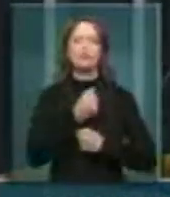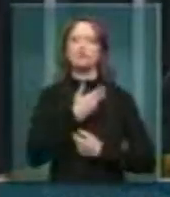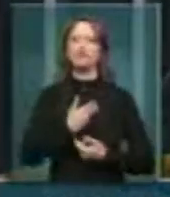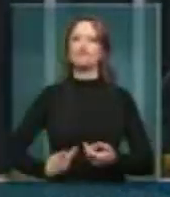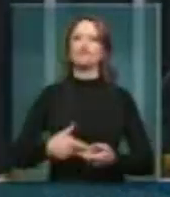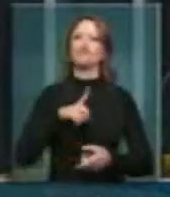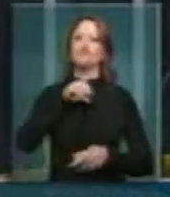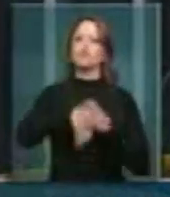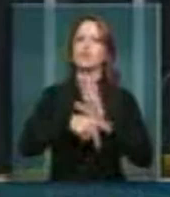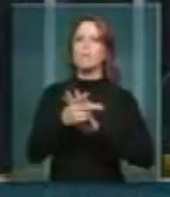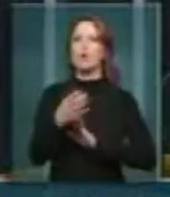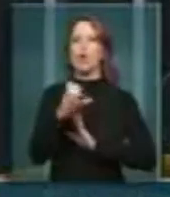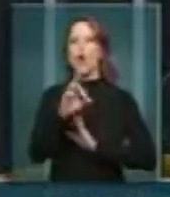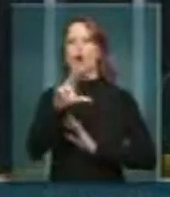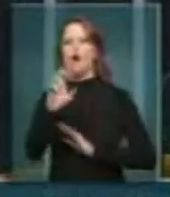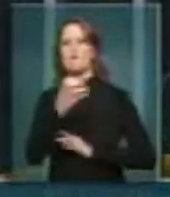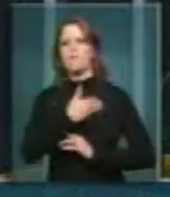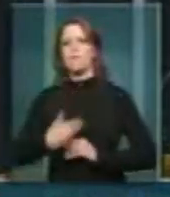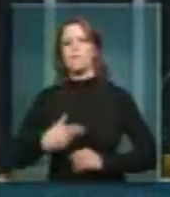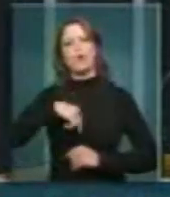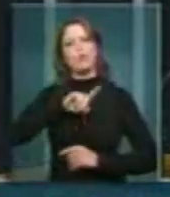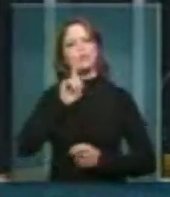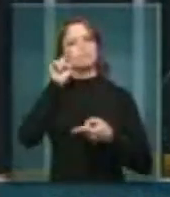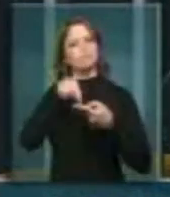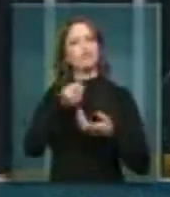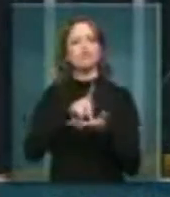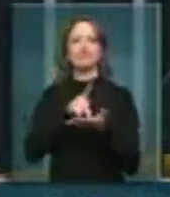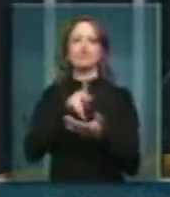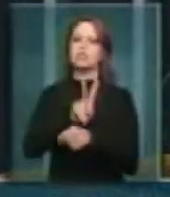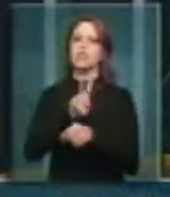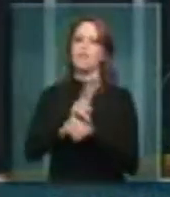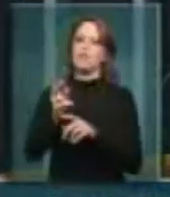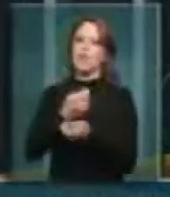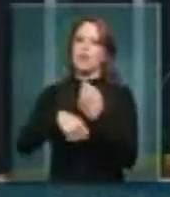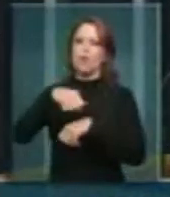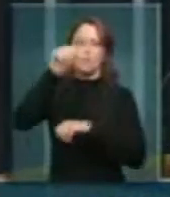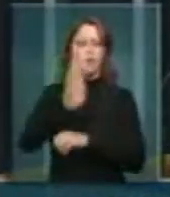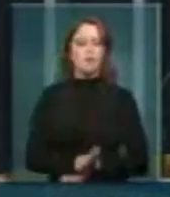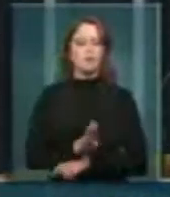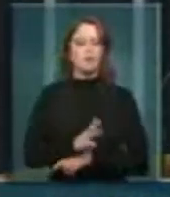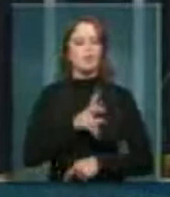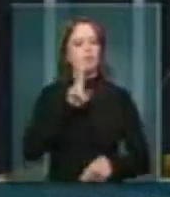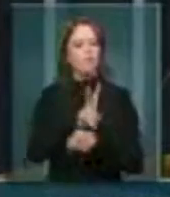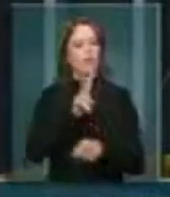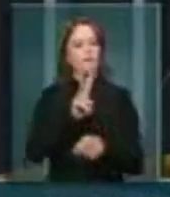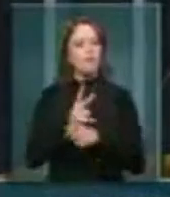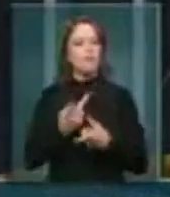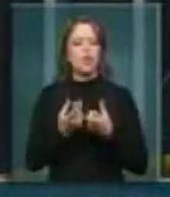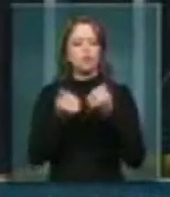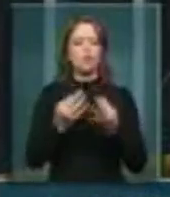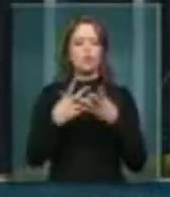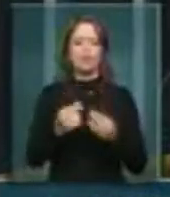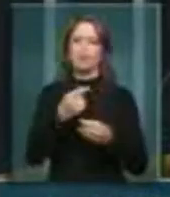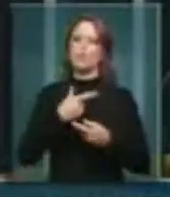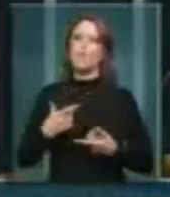possui nos cofres públicos. É essa a nossa missão. Defender a economia nacional. Defender os recursos do